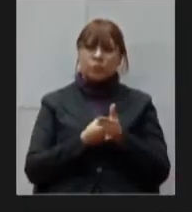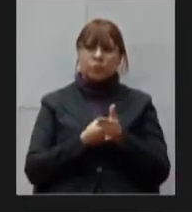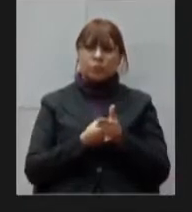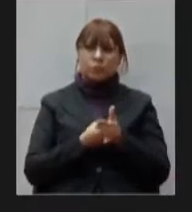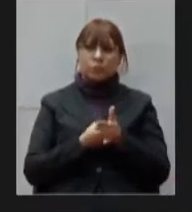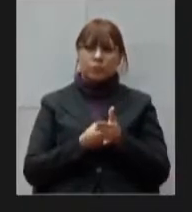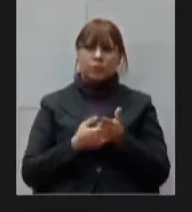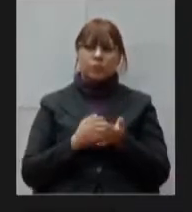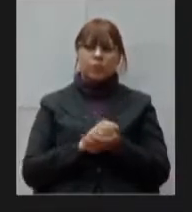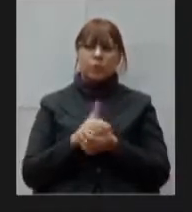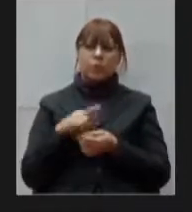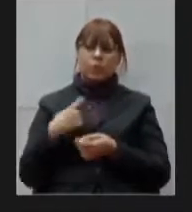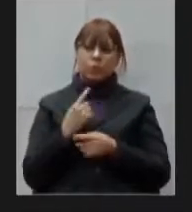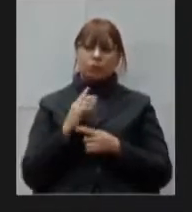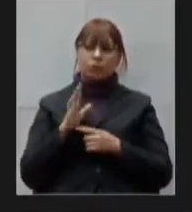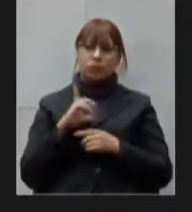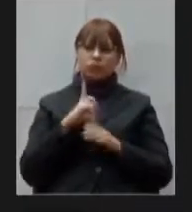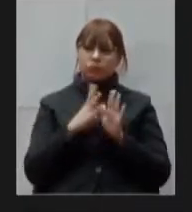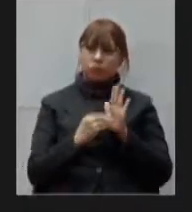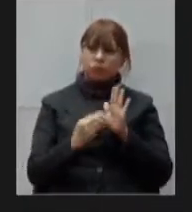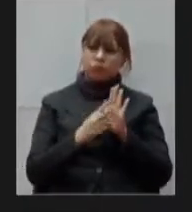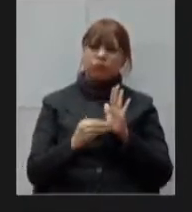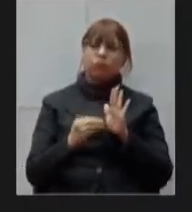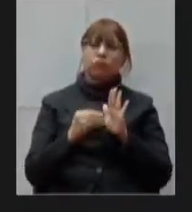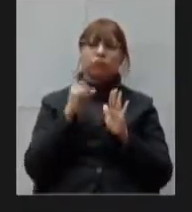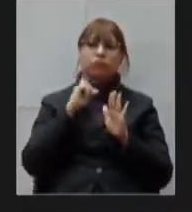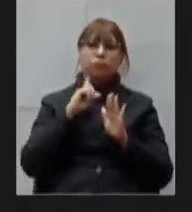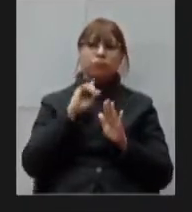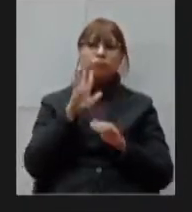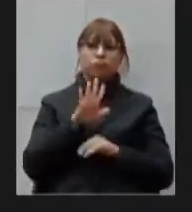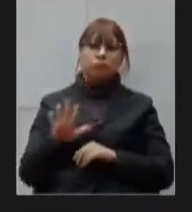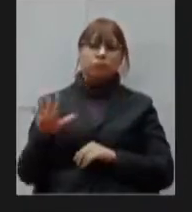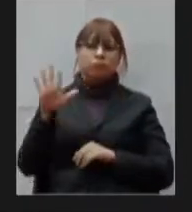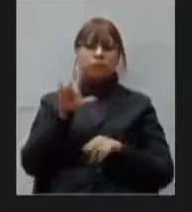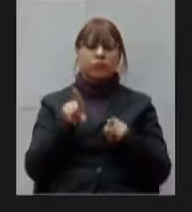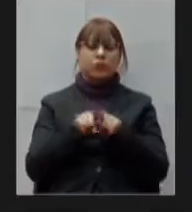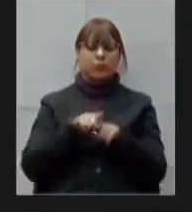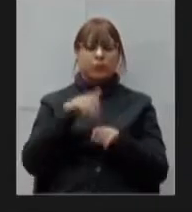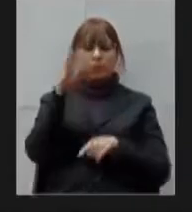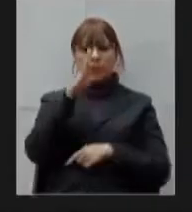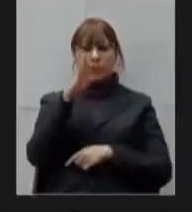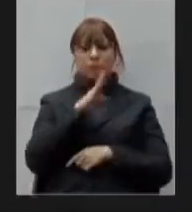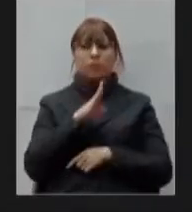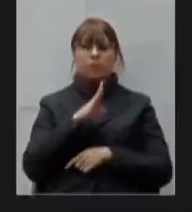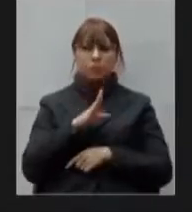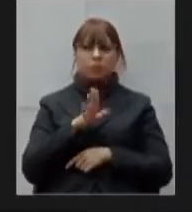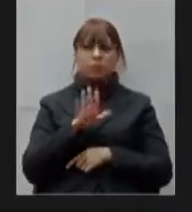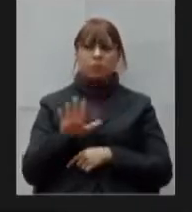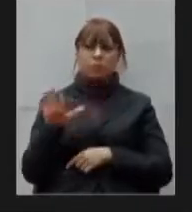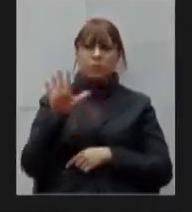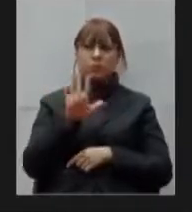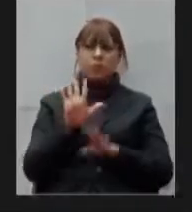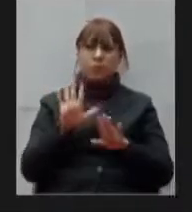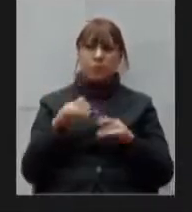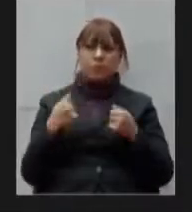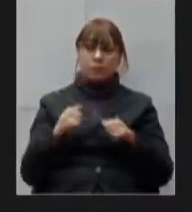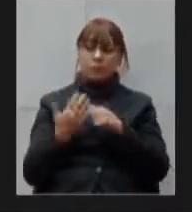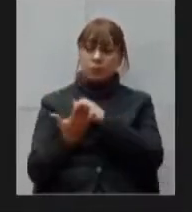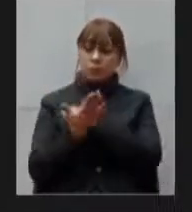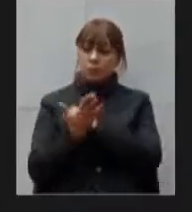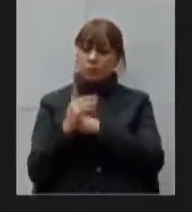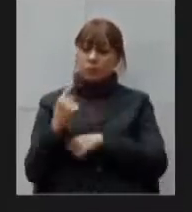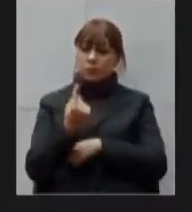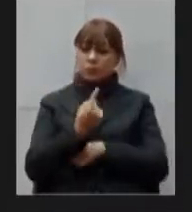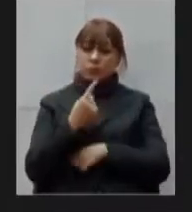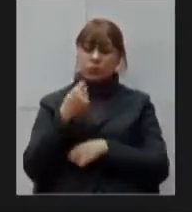um grande exemplo não só para Minas Gerais como para o Brasil inteiro mas que ele também nos ajudasse a correr atrás